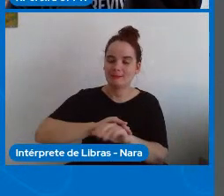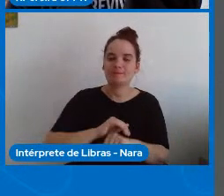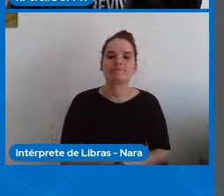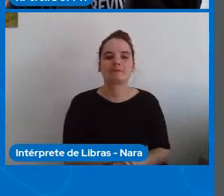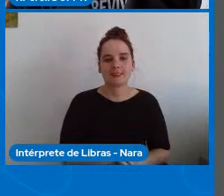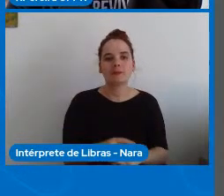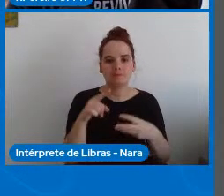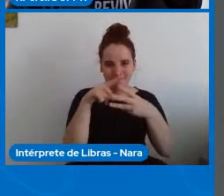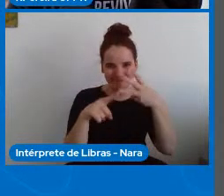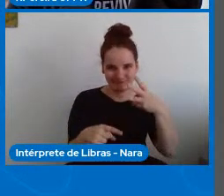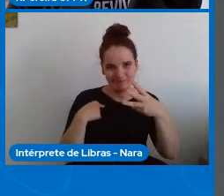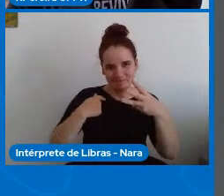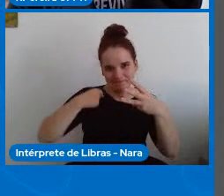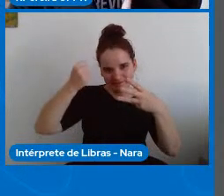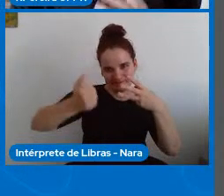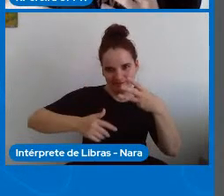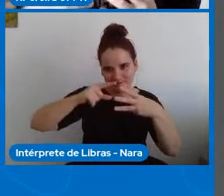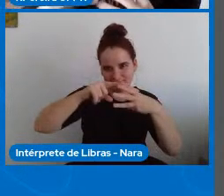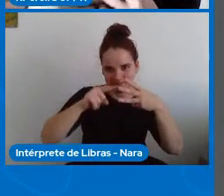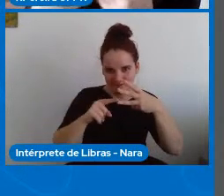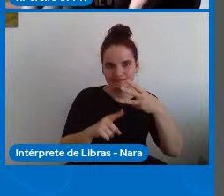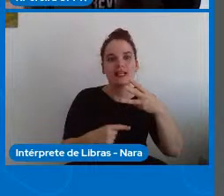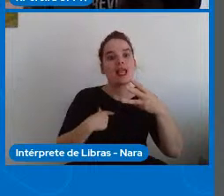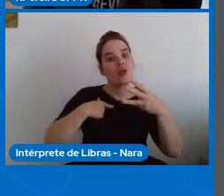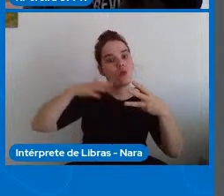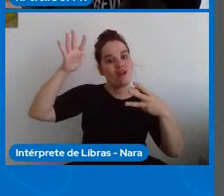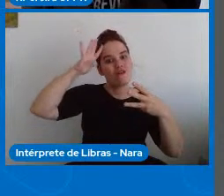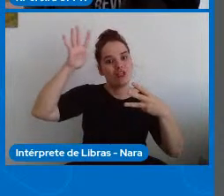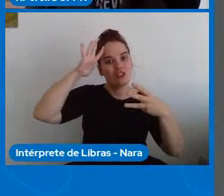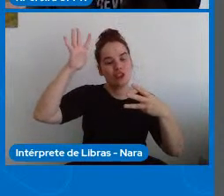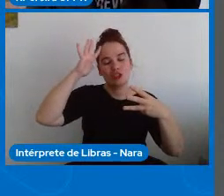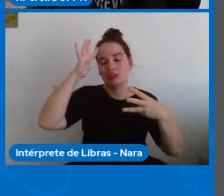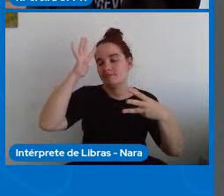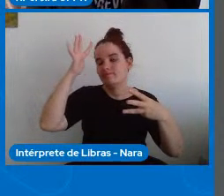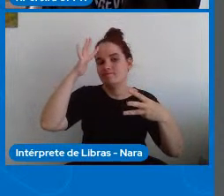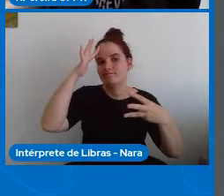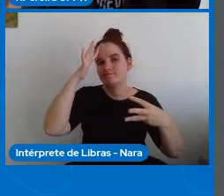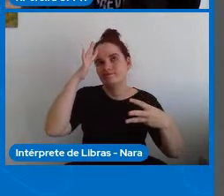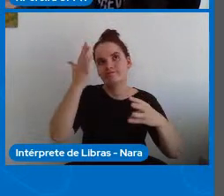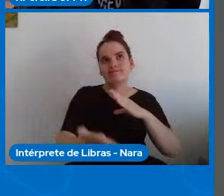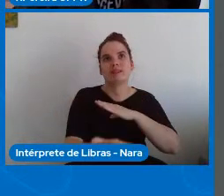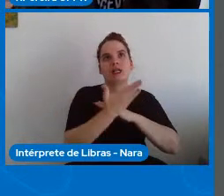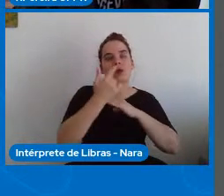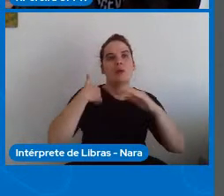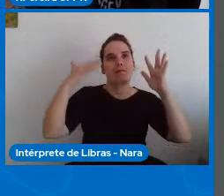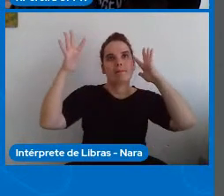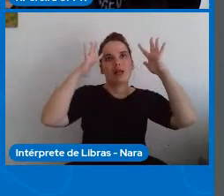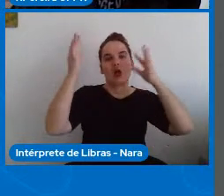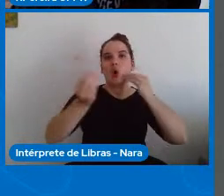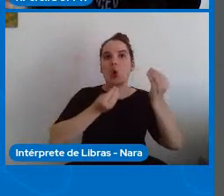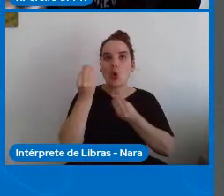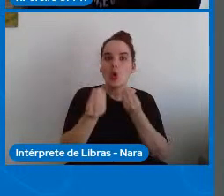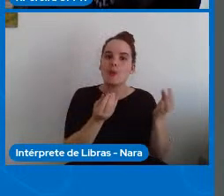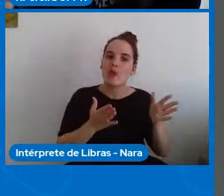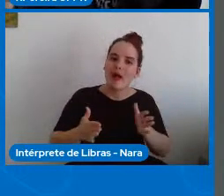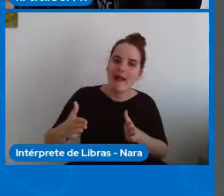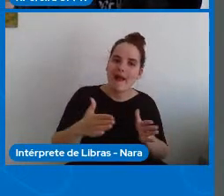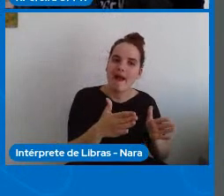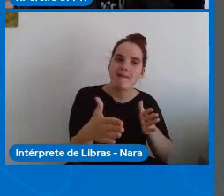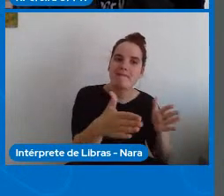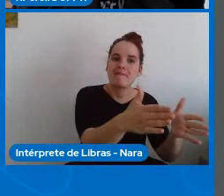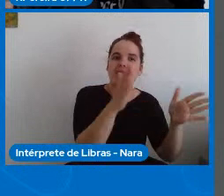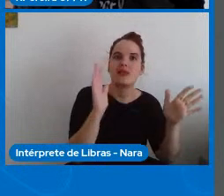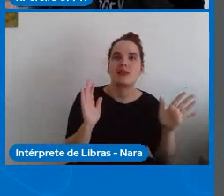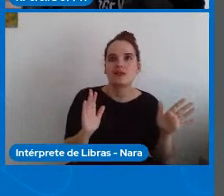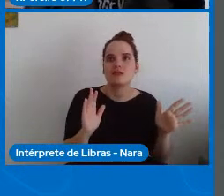refletido muito sobre elas para saber como que eu posso fazer caminhar em direção